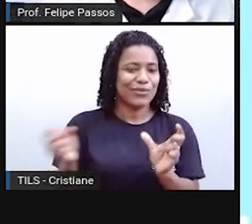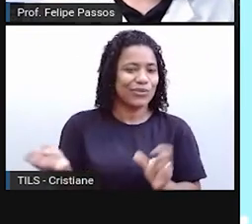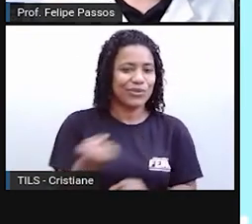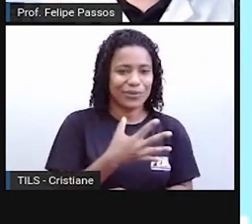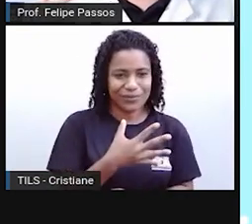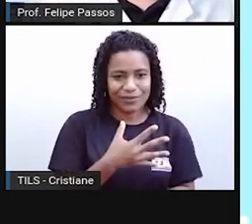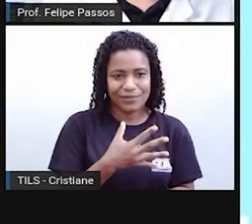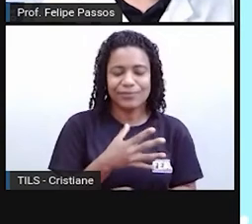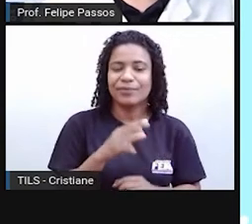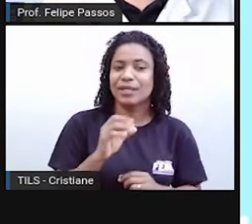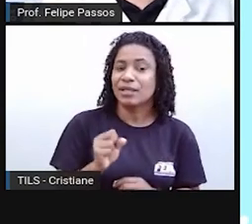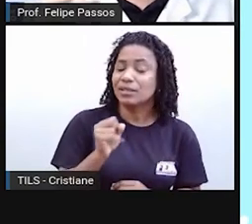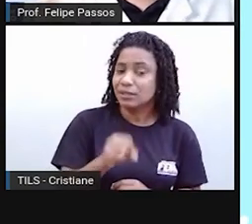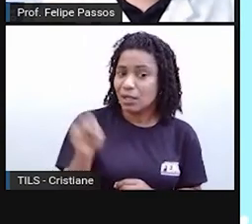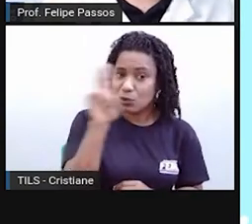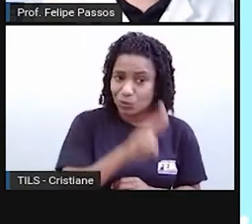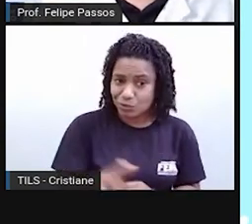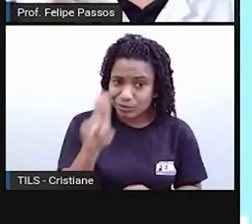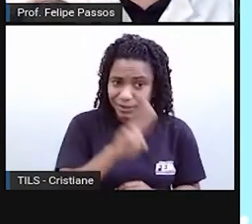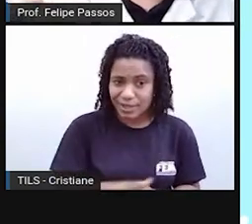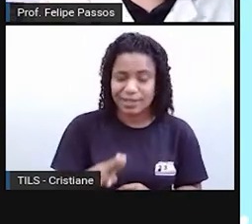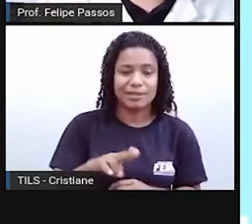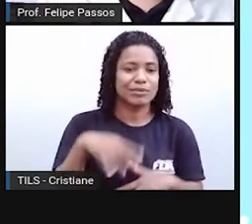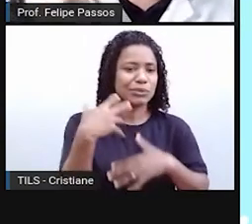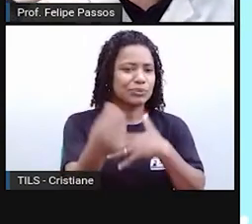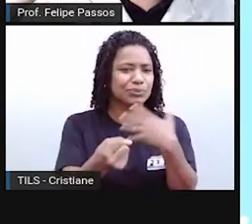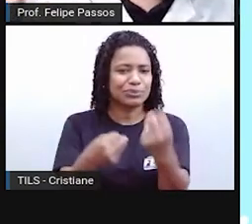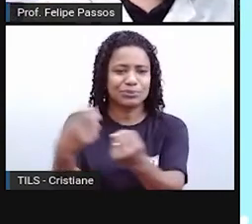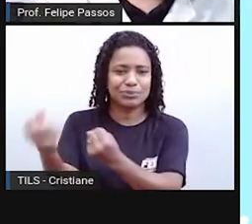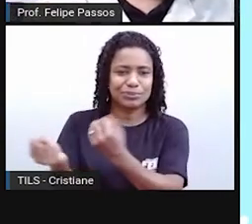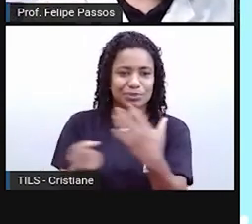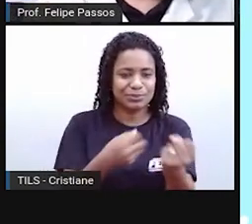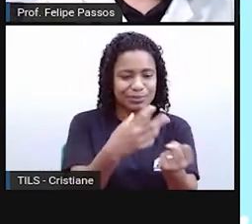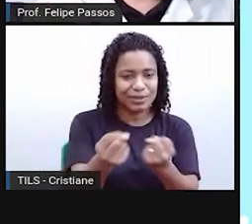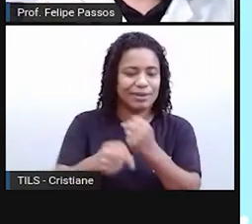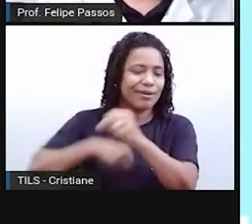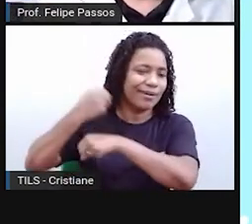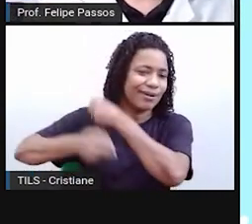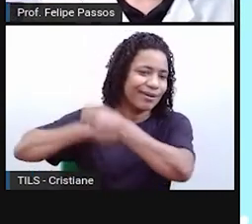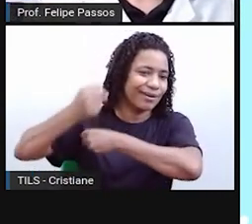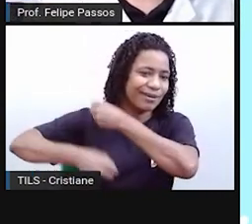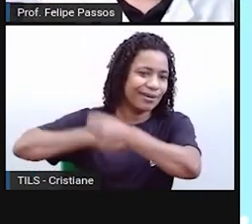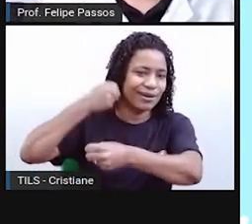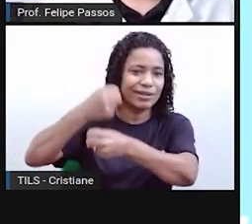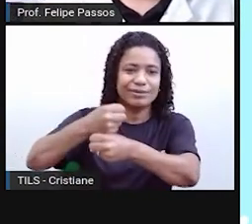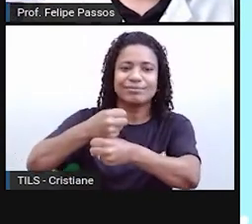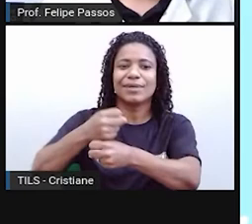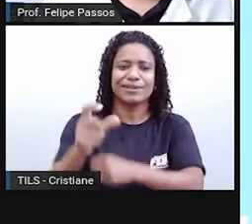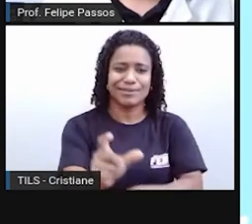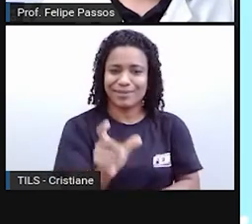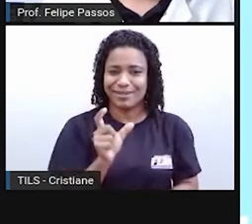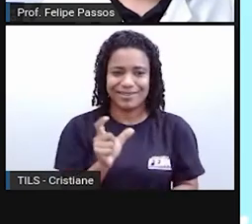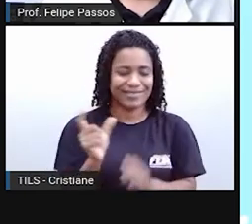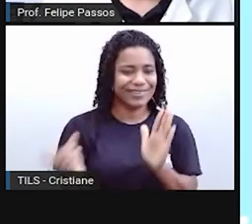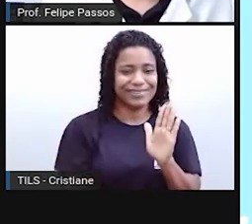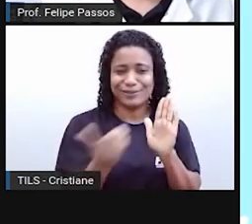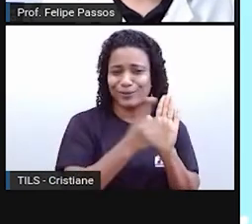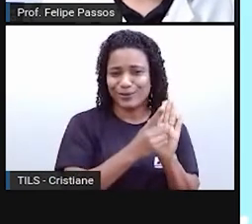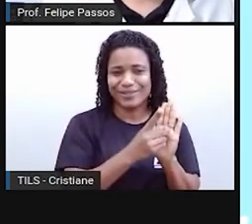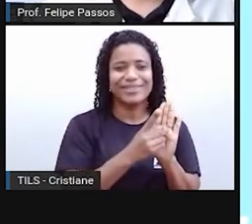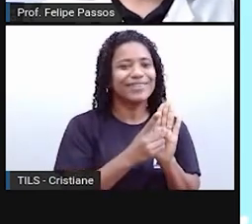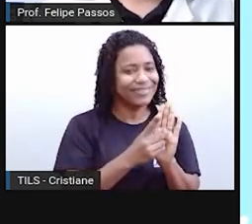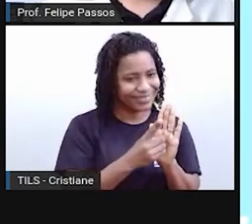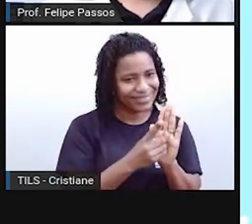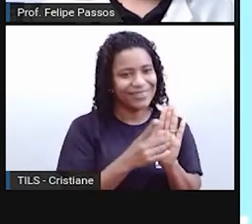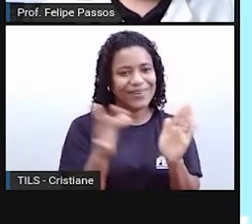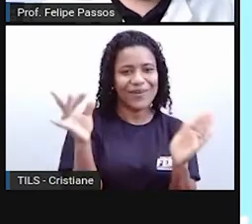se ela é muito utilizada, muito utilizada, muito utilizada ao longo de anos e anos e anos, ela vai acabar entrando para o dicionário. Ela vai